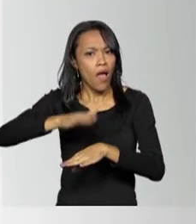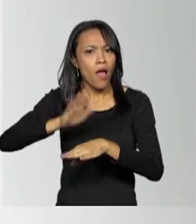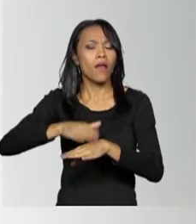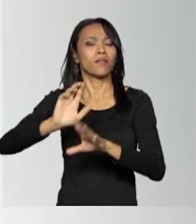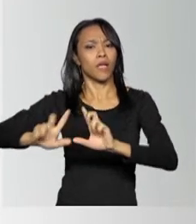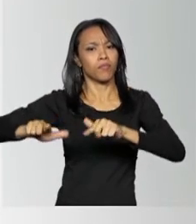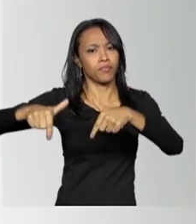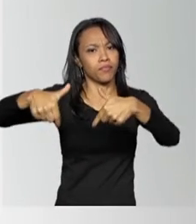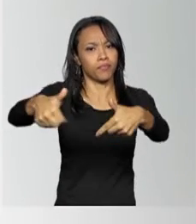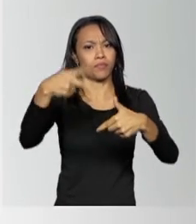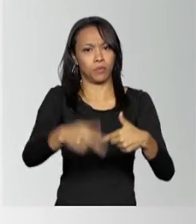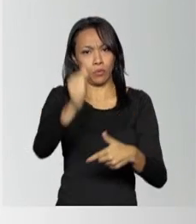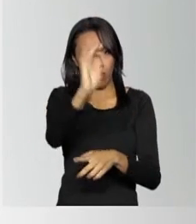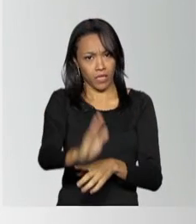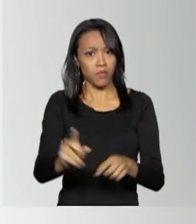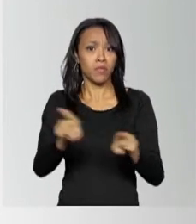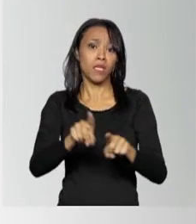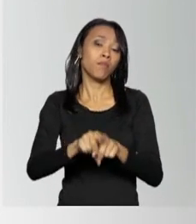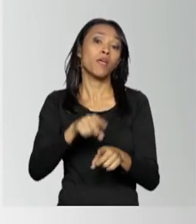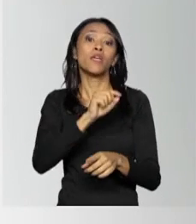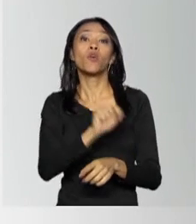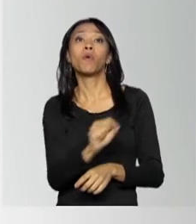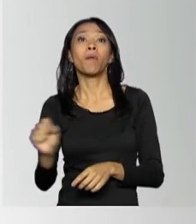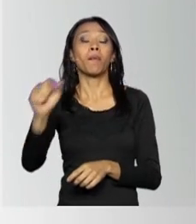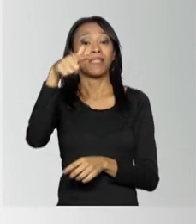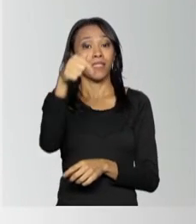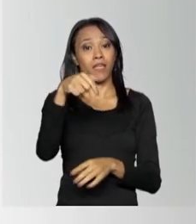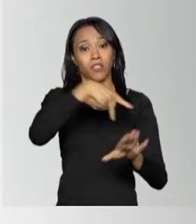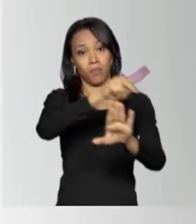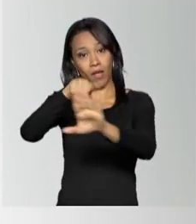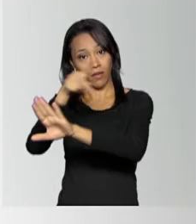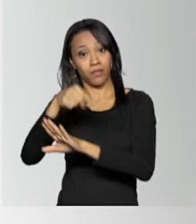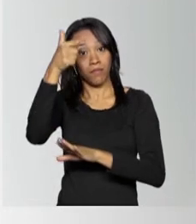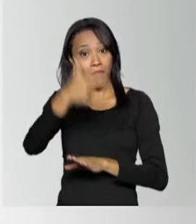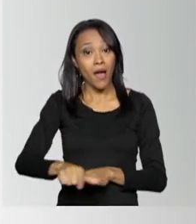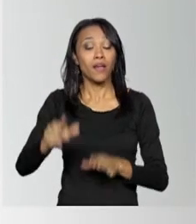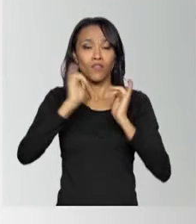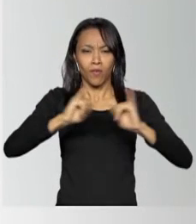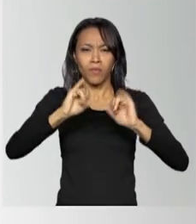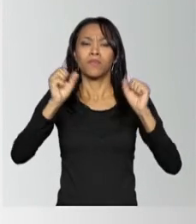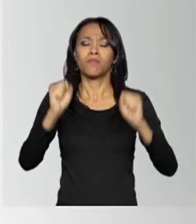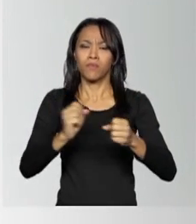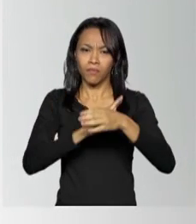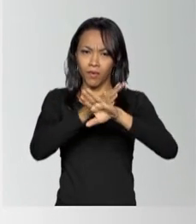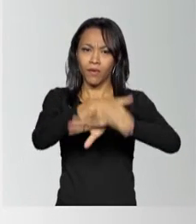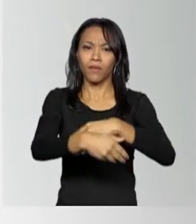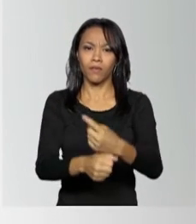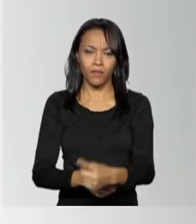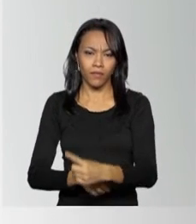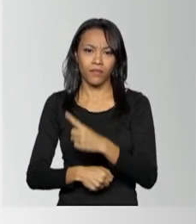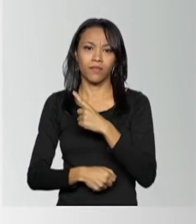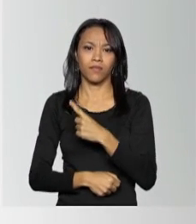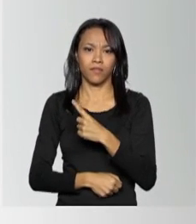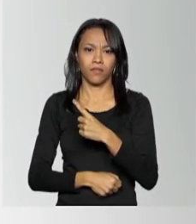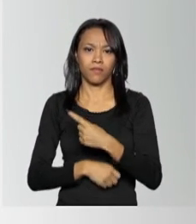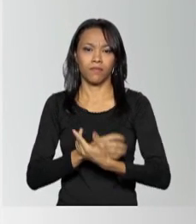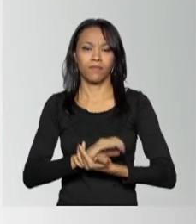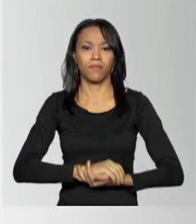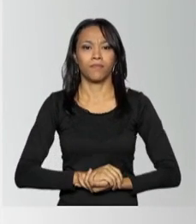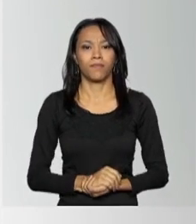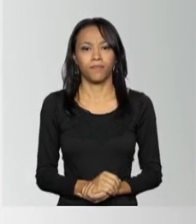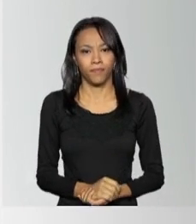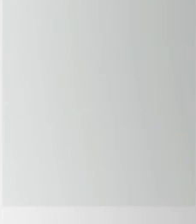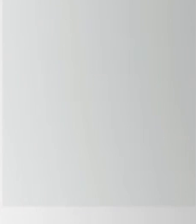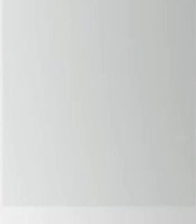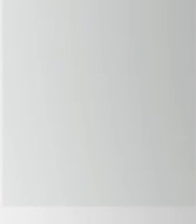execução no Brasil e em outros sete países. Saiba mais em www.mma.gov